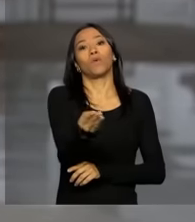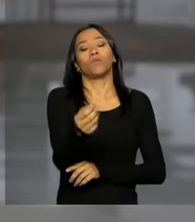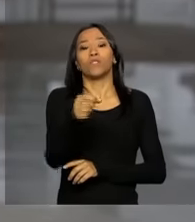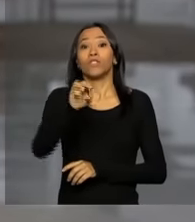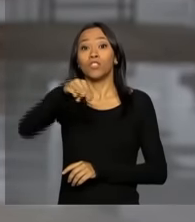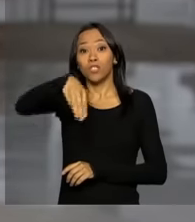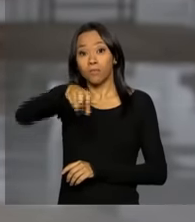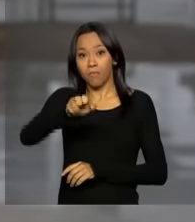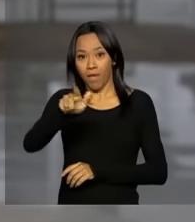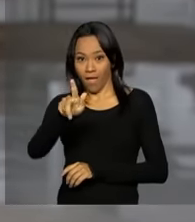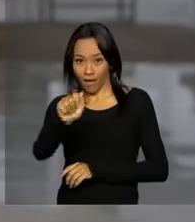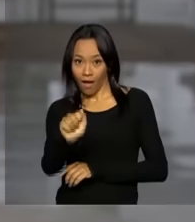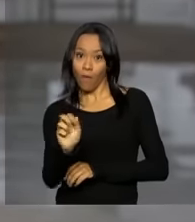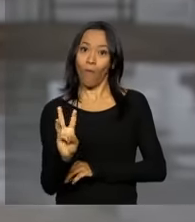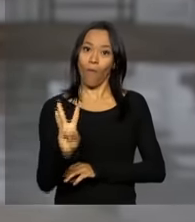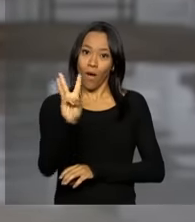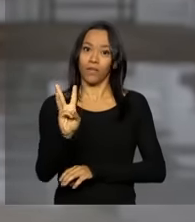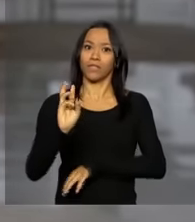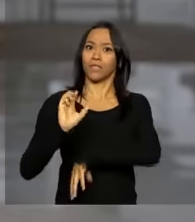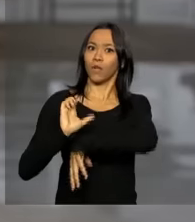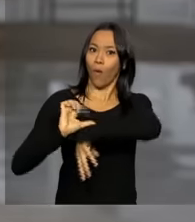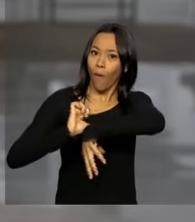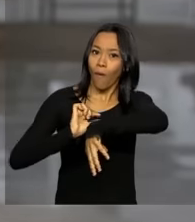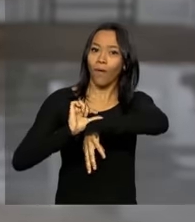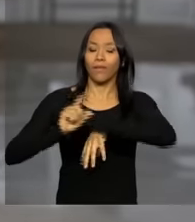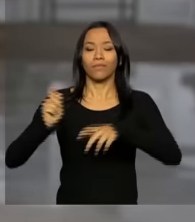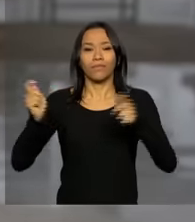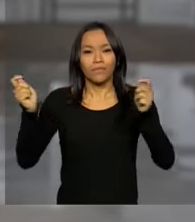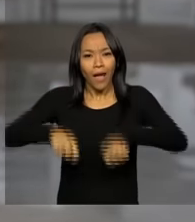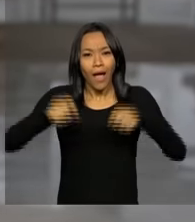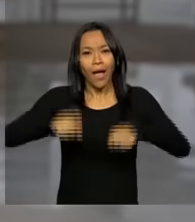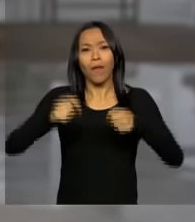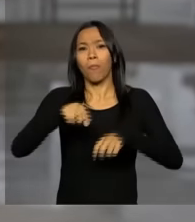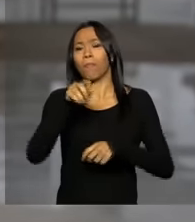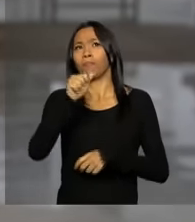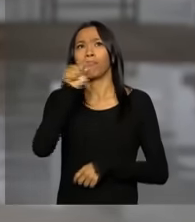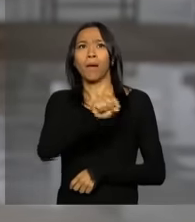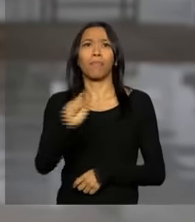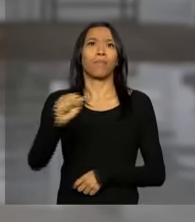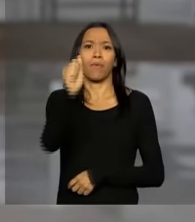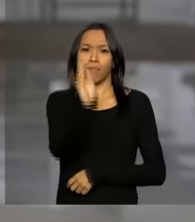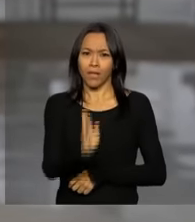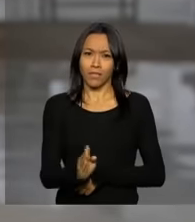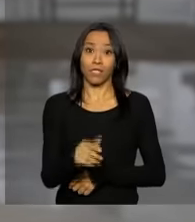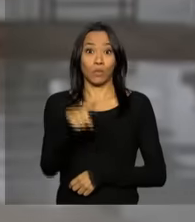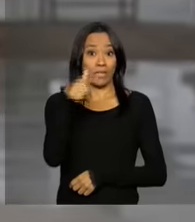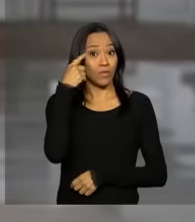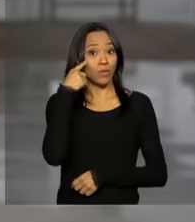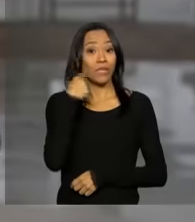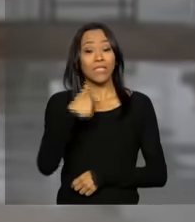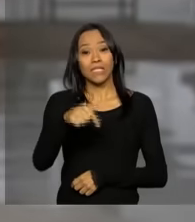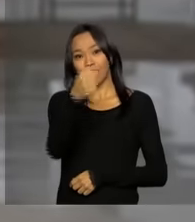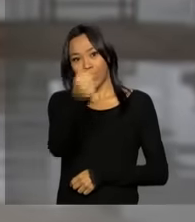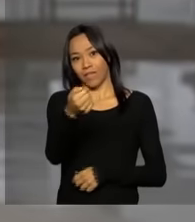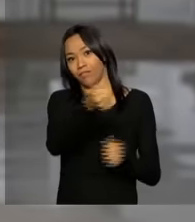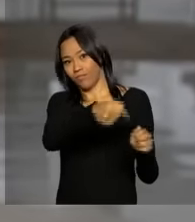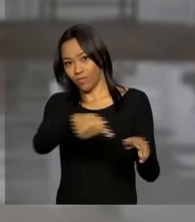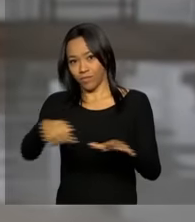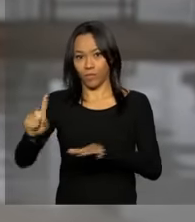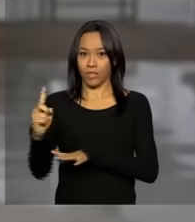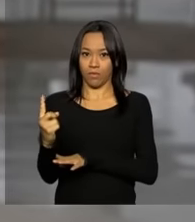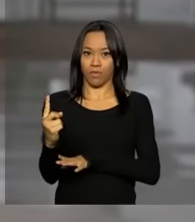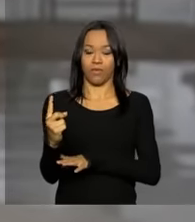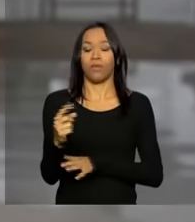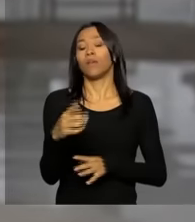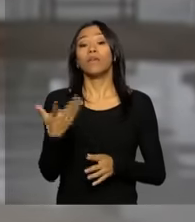megawatts hora, valor suficiente para abastecer o Brasil durante quase sete dias. E a recuperação dos